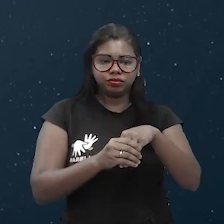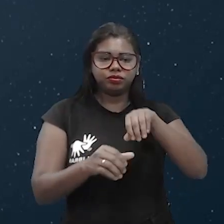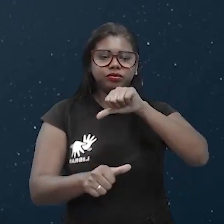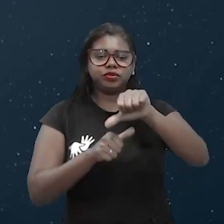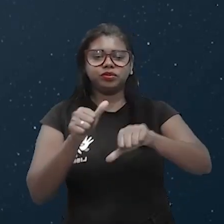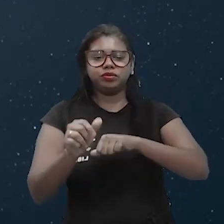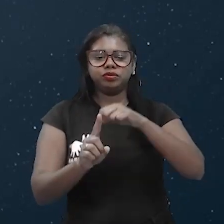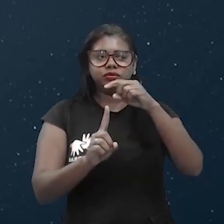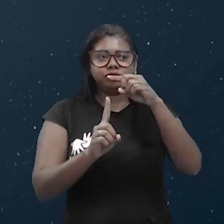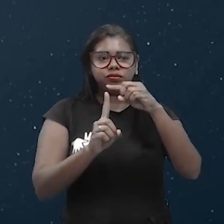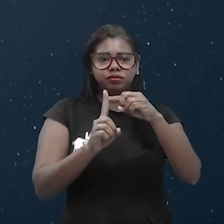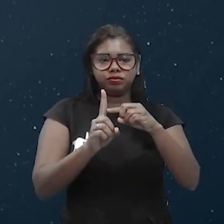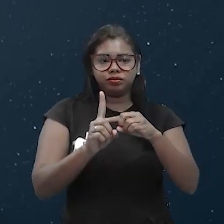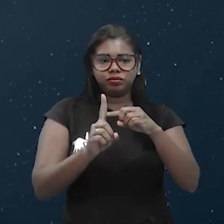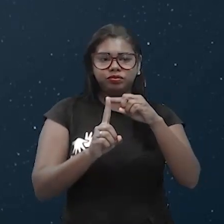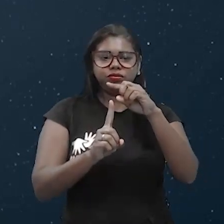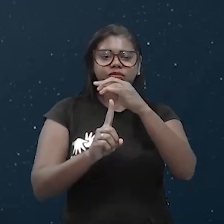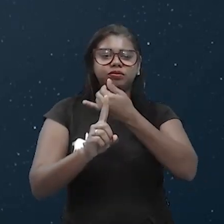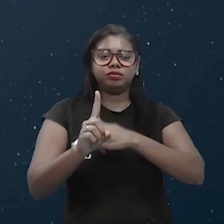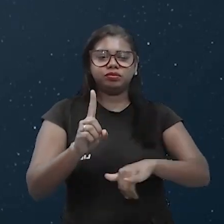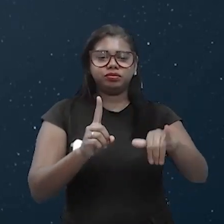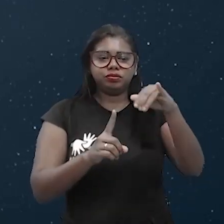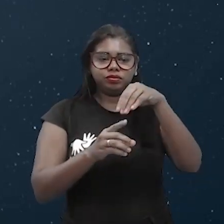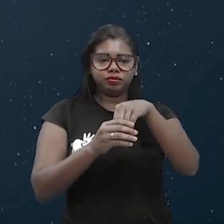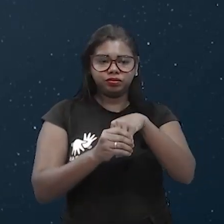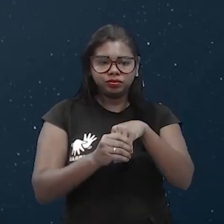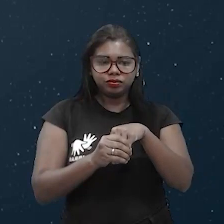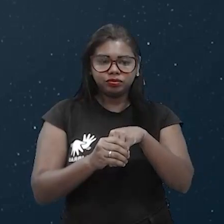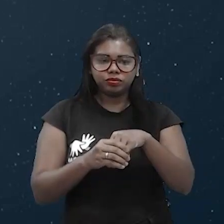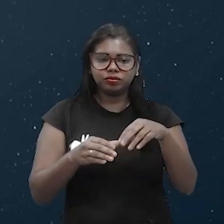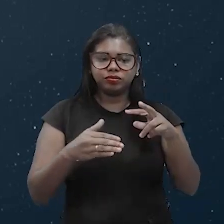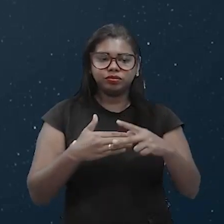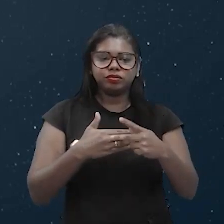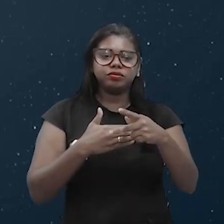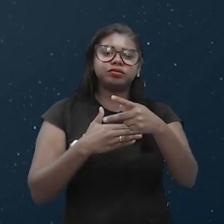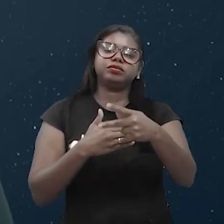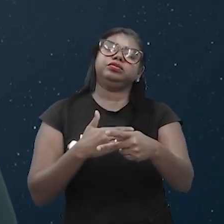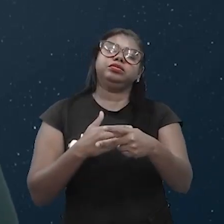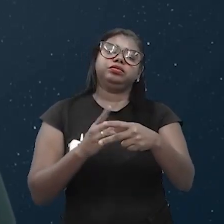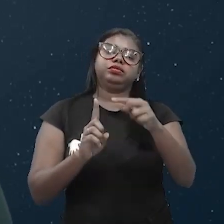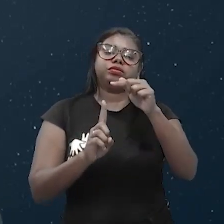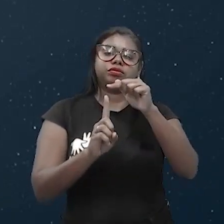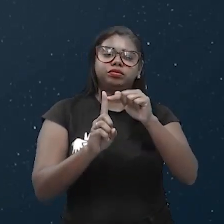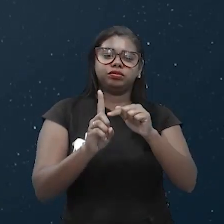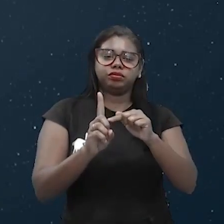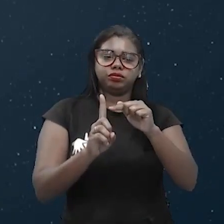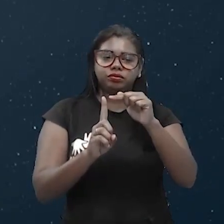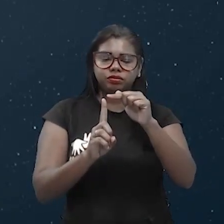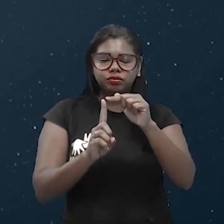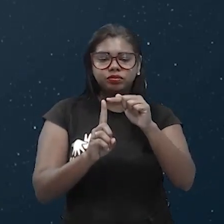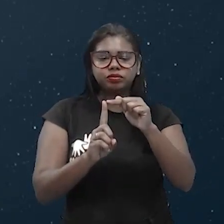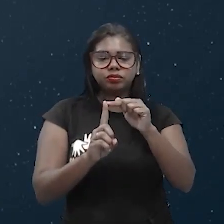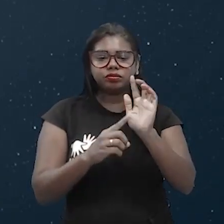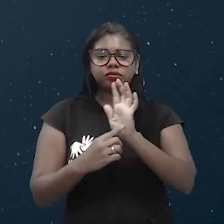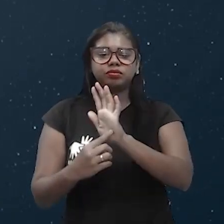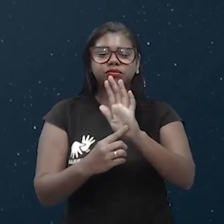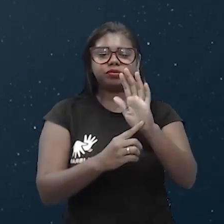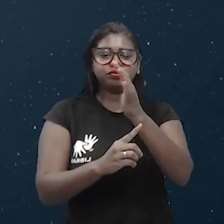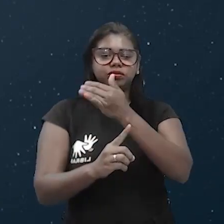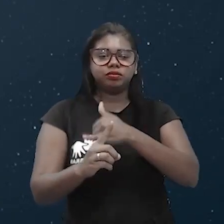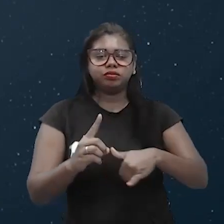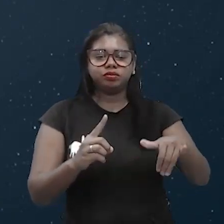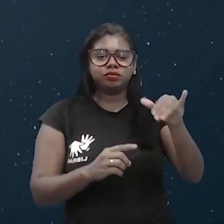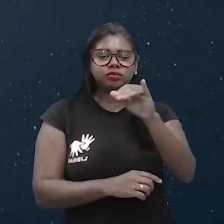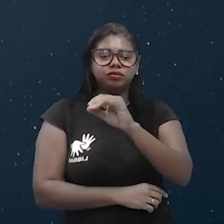nós mudamos a energia interna. Então se um processo é isotérmico, isso quer dizer que a energia interna será zero.